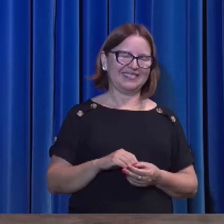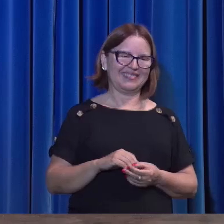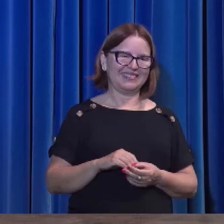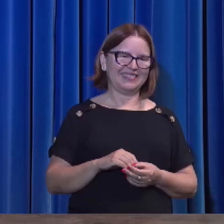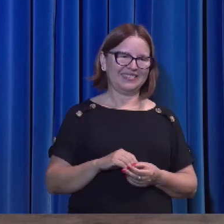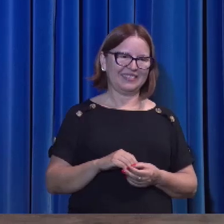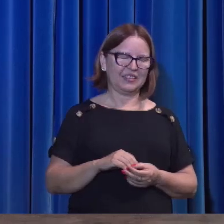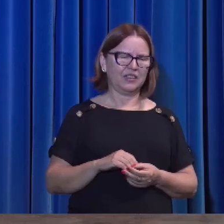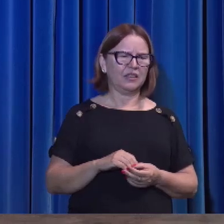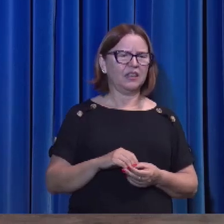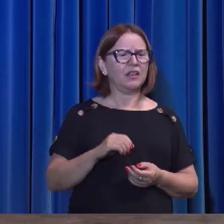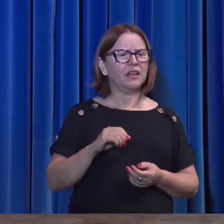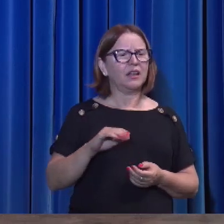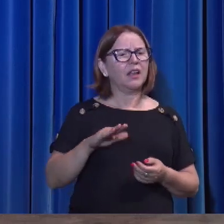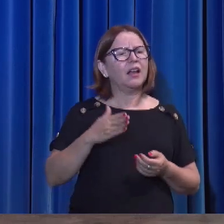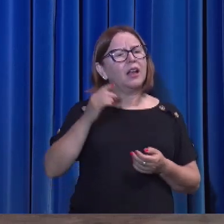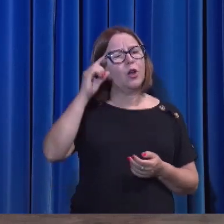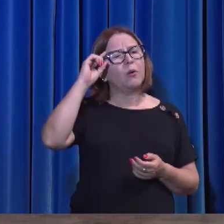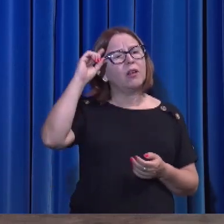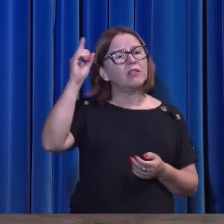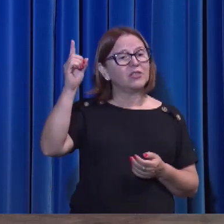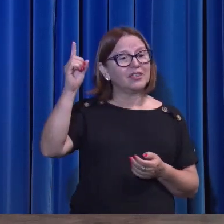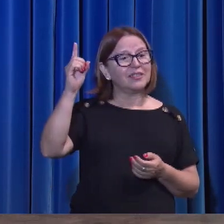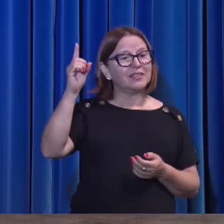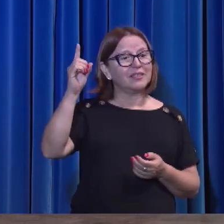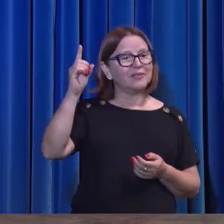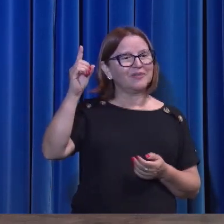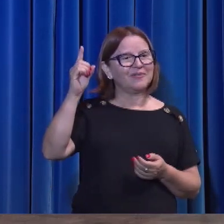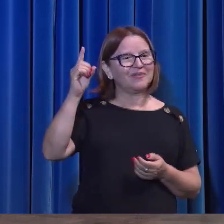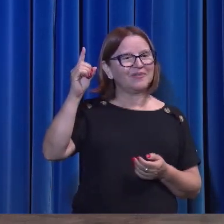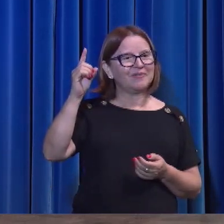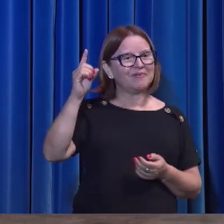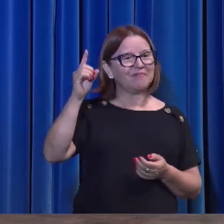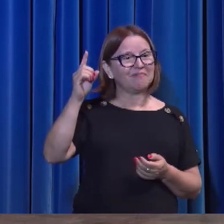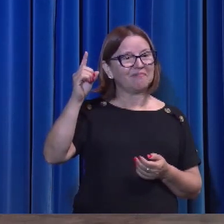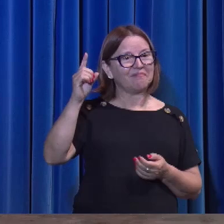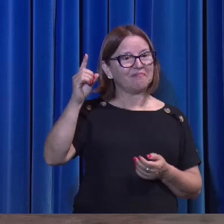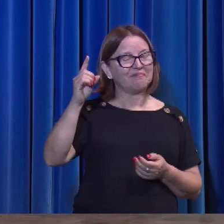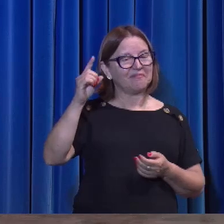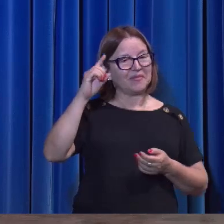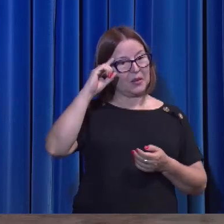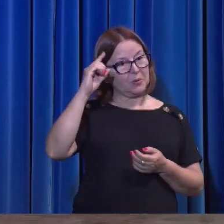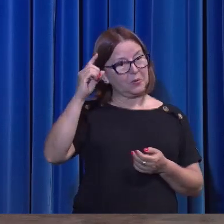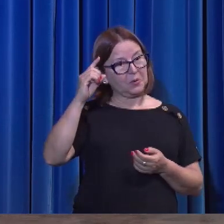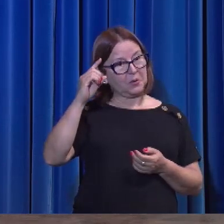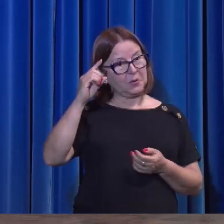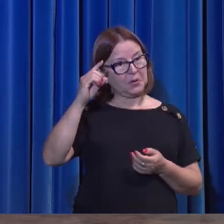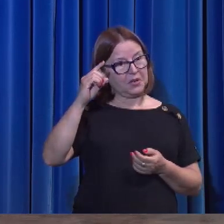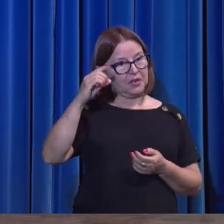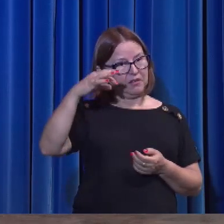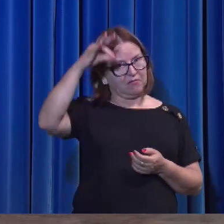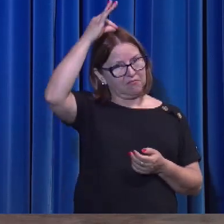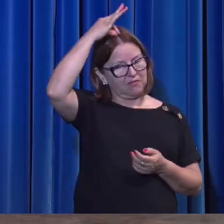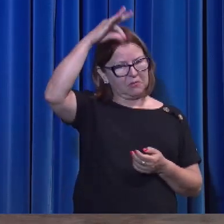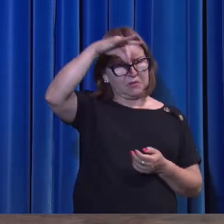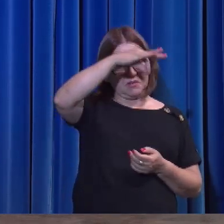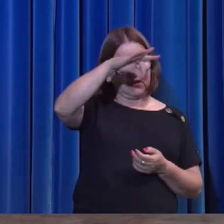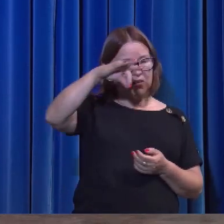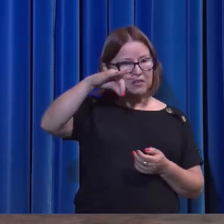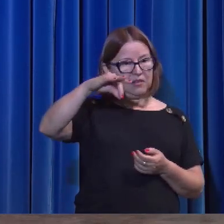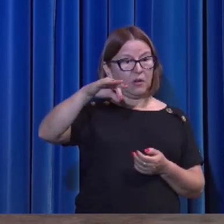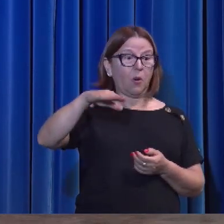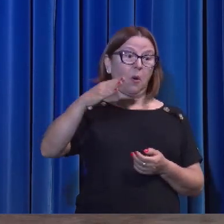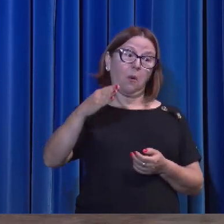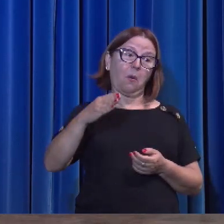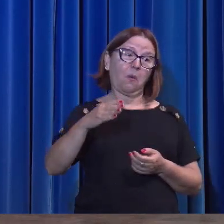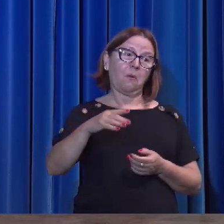que dia seria este? A descida do Espírito Santo? Ou a cruz, quando Jesus nos